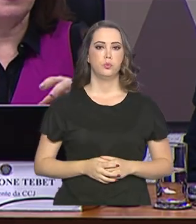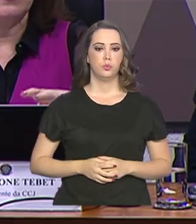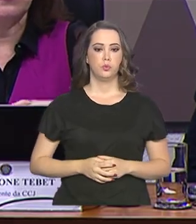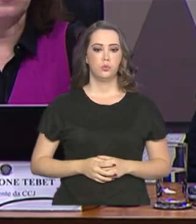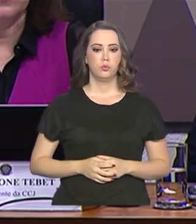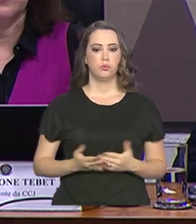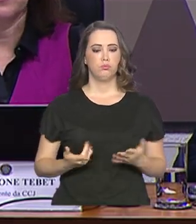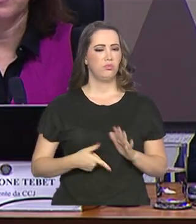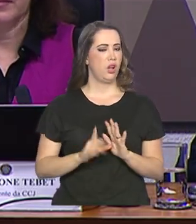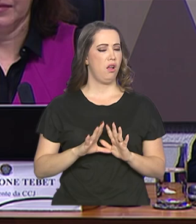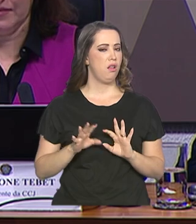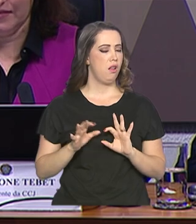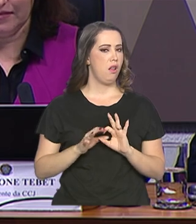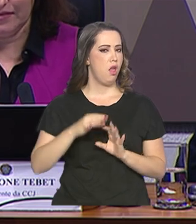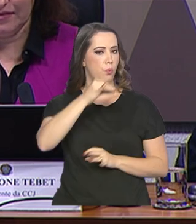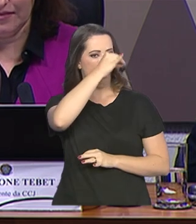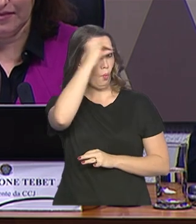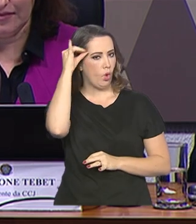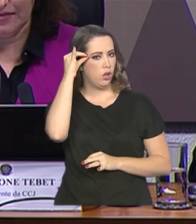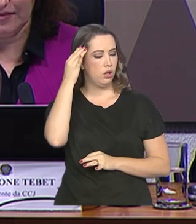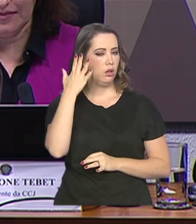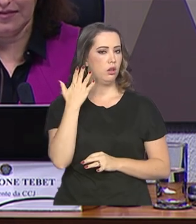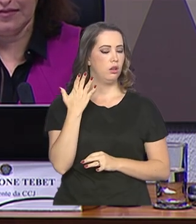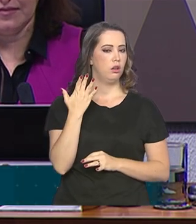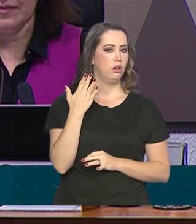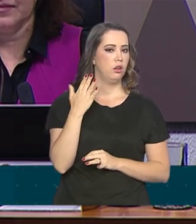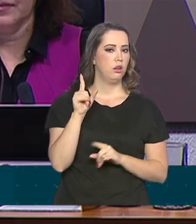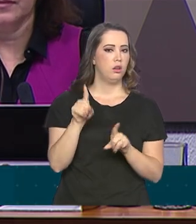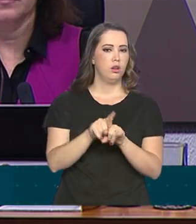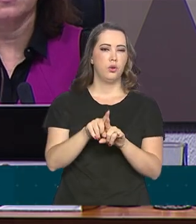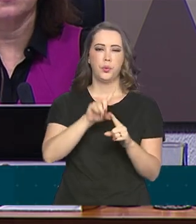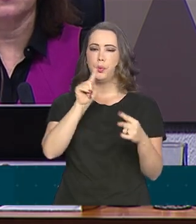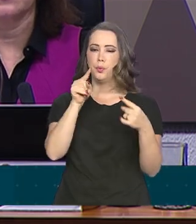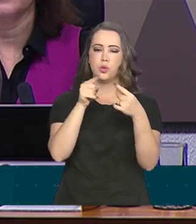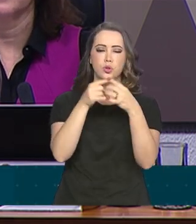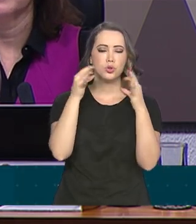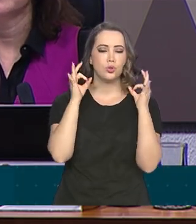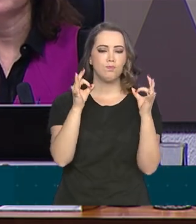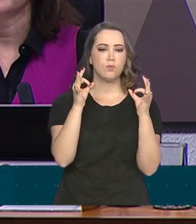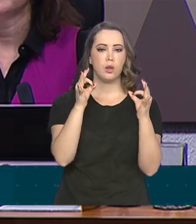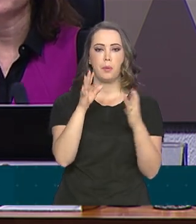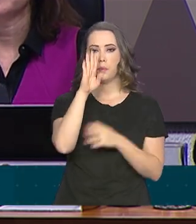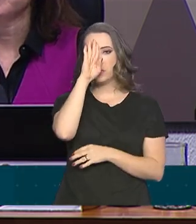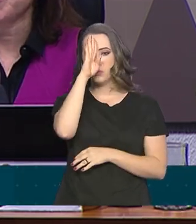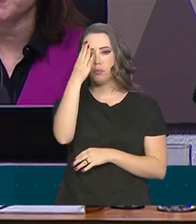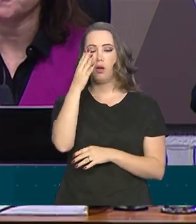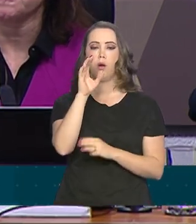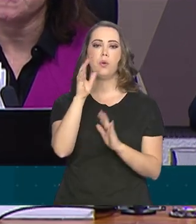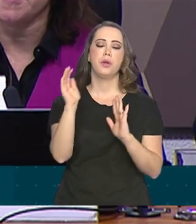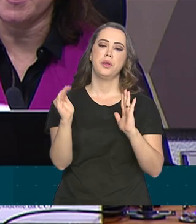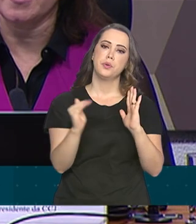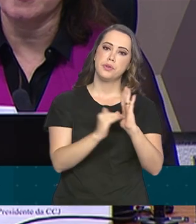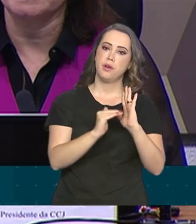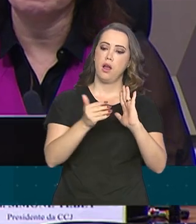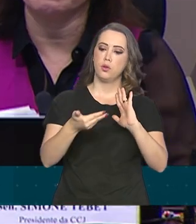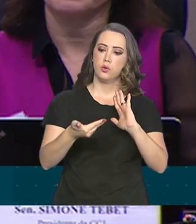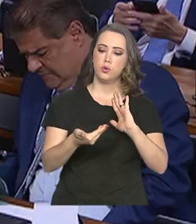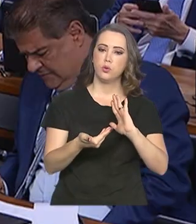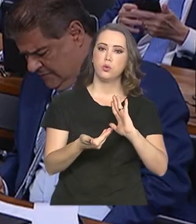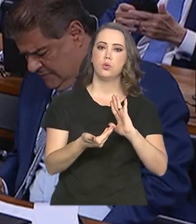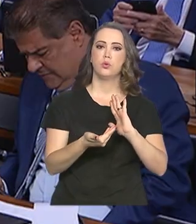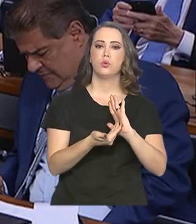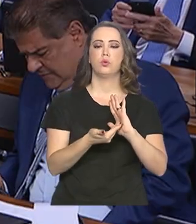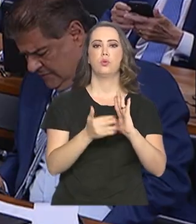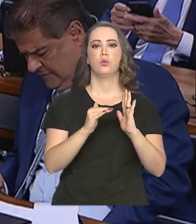Presunção de inocência, o cerne, o núcleo essencial, isso, o Senado, o Supremo, a Câmara, ninguém pode